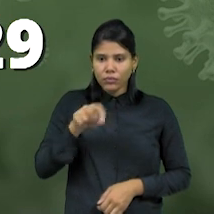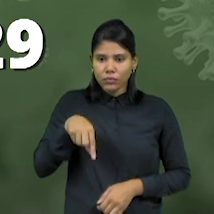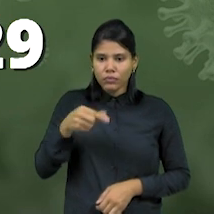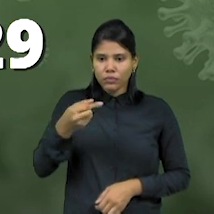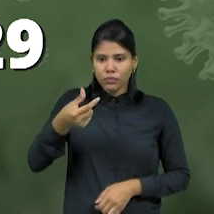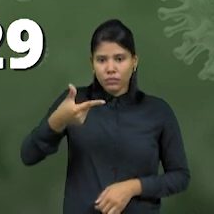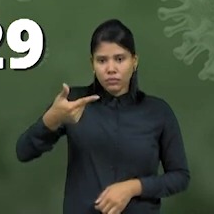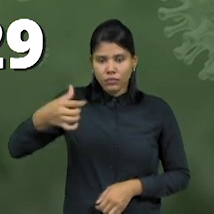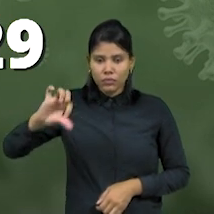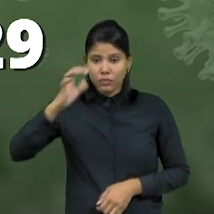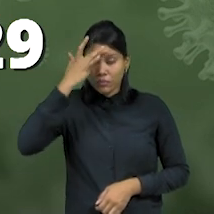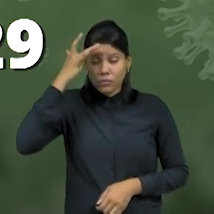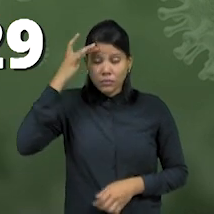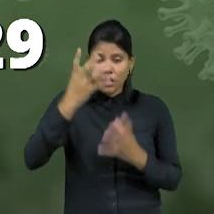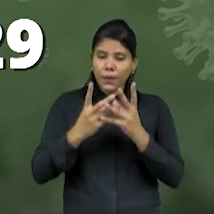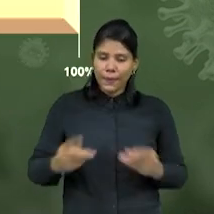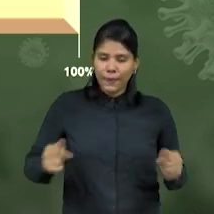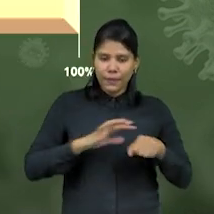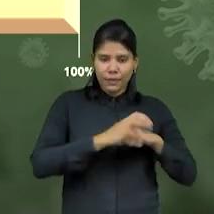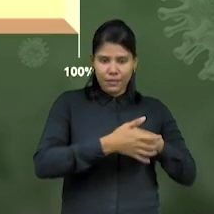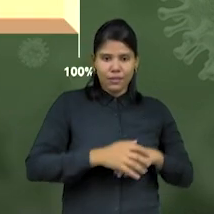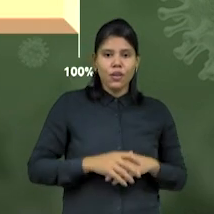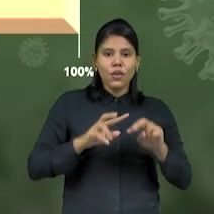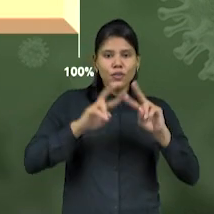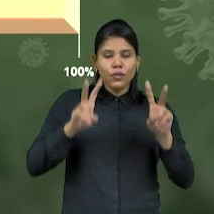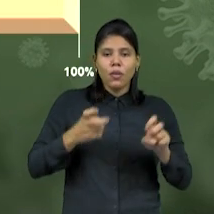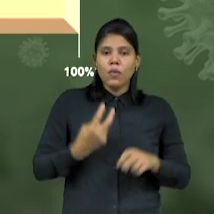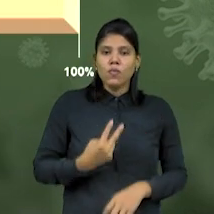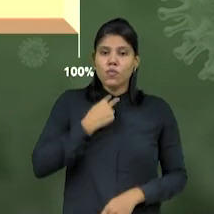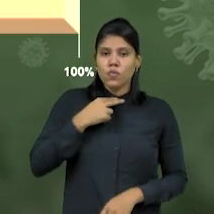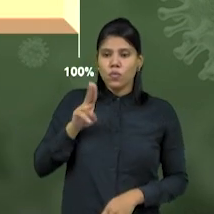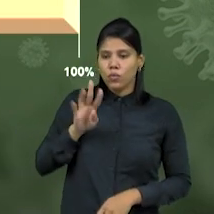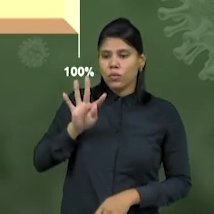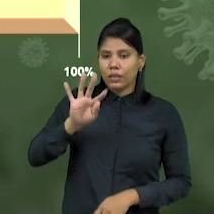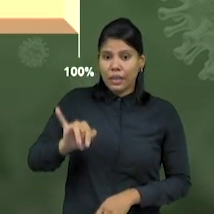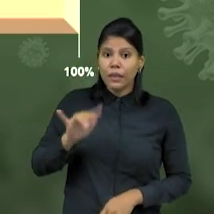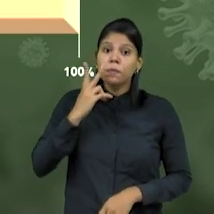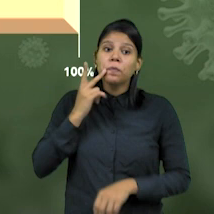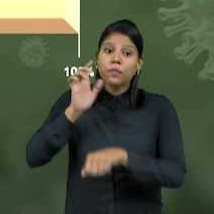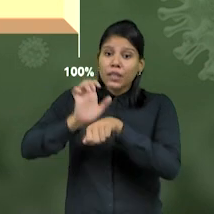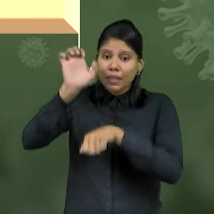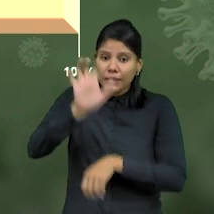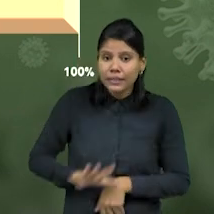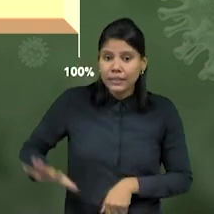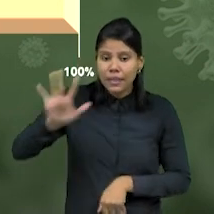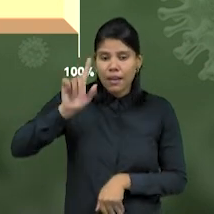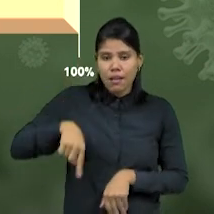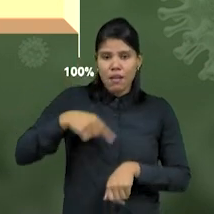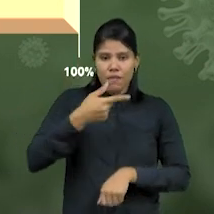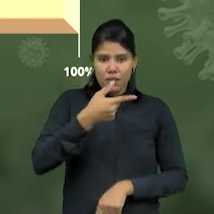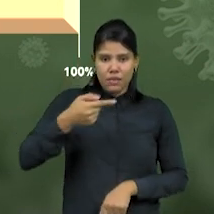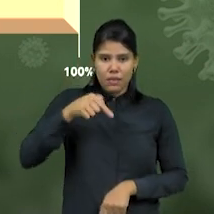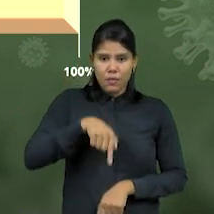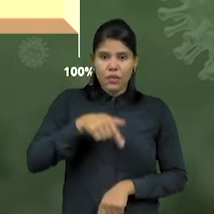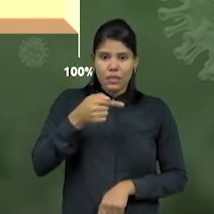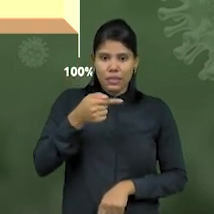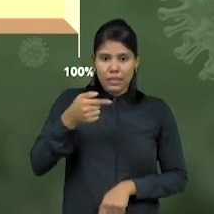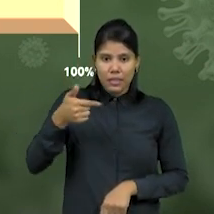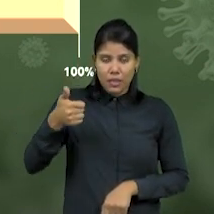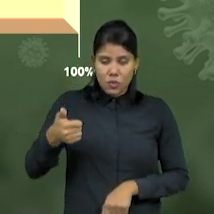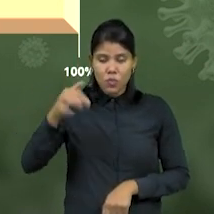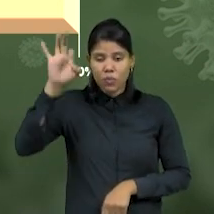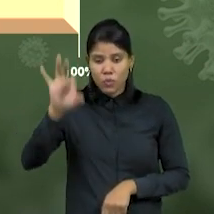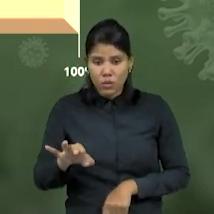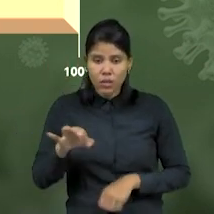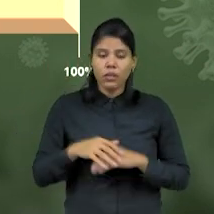conseguiram vencer o coronavírus. Em relação às internações, a taxa de ocupação nas UTIs do Ceará está em 27,71